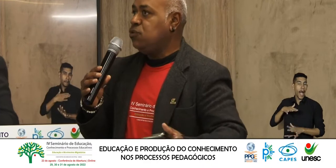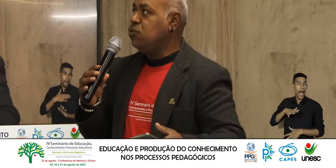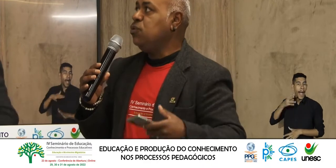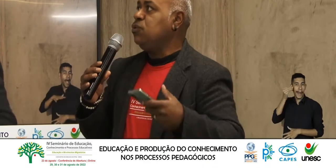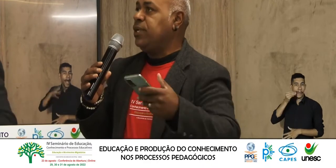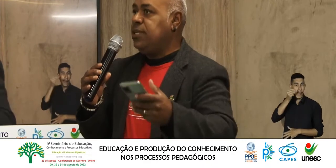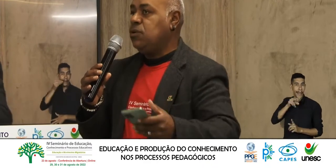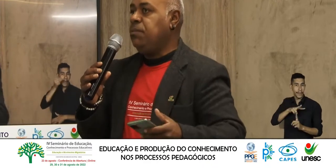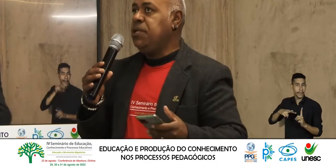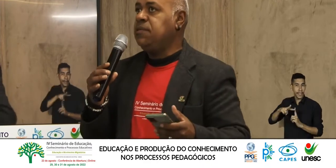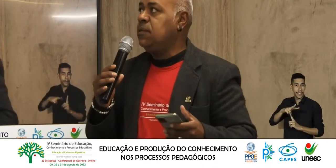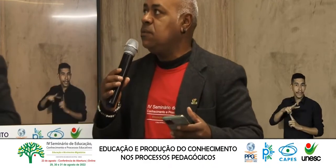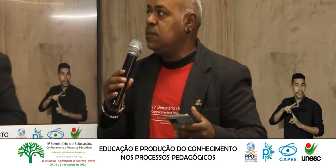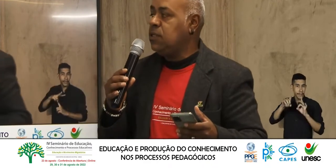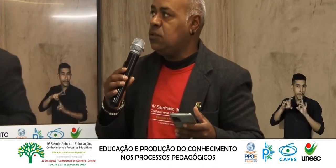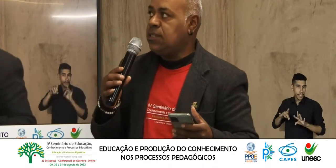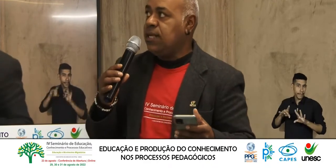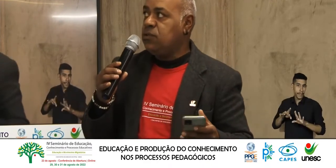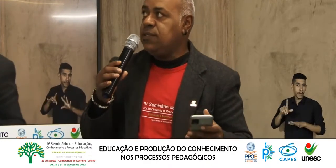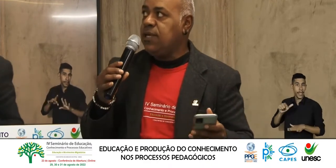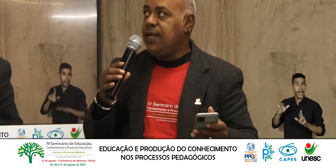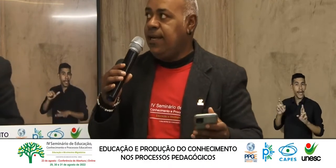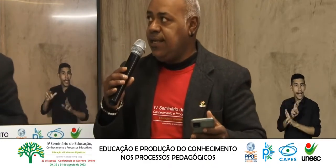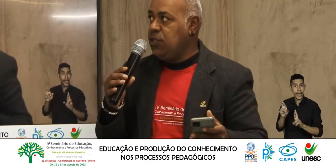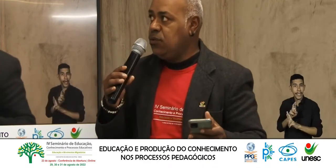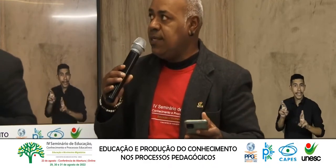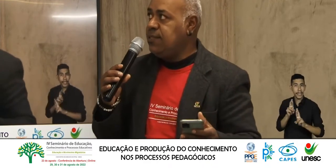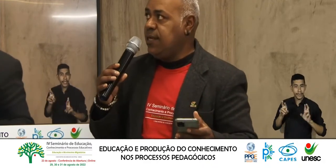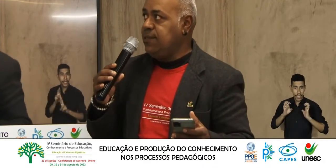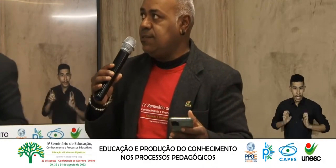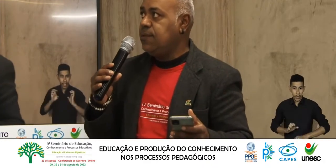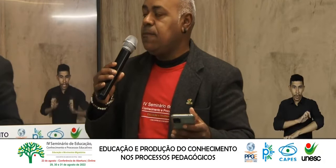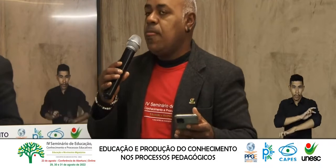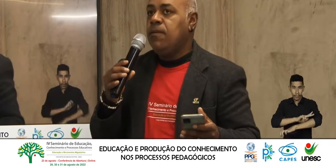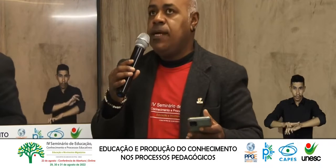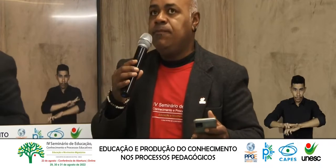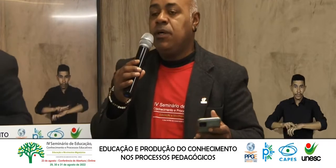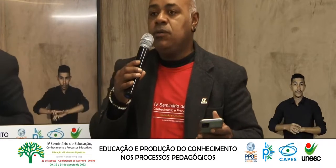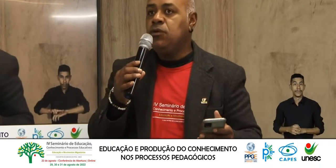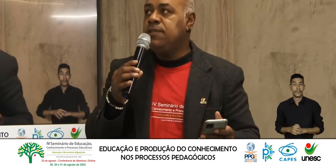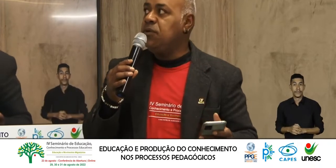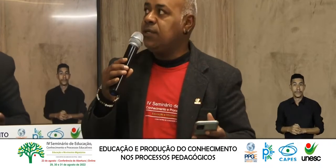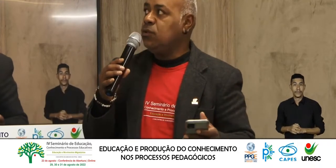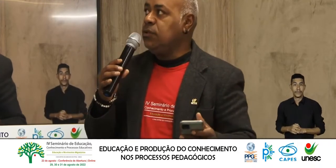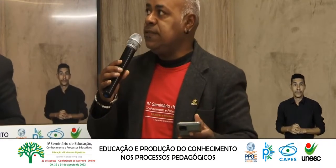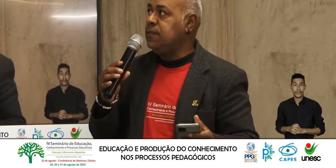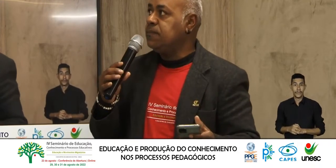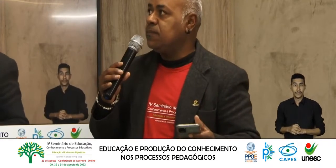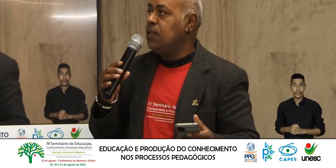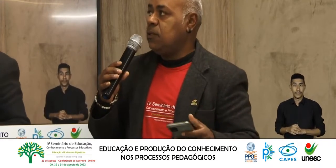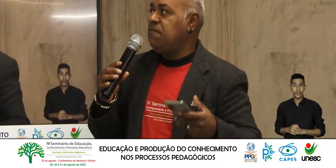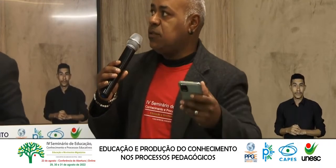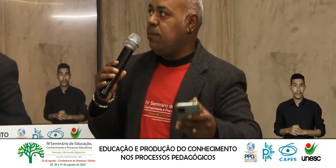Campo de estudo E de compreensão São as relações Étnico-raciais Então em 2014